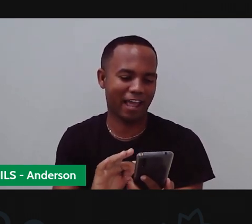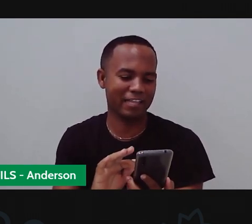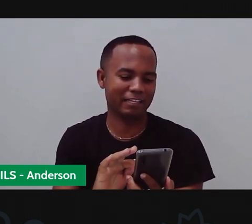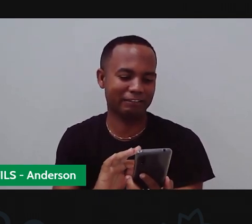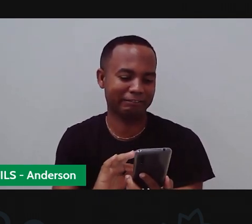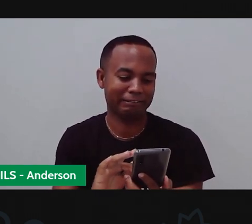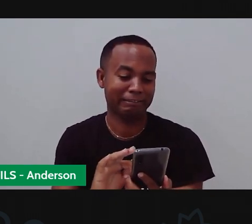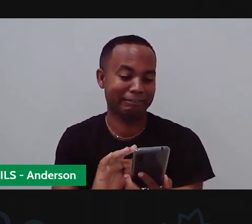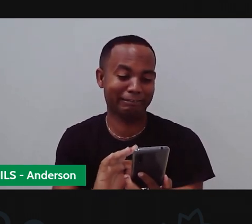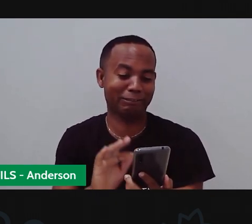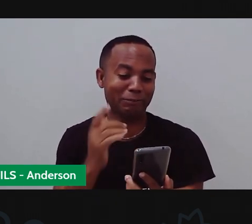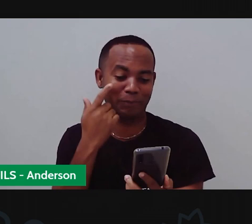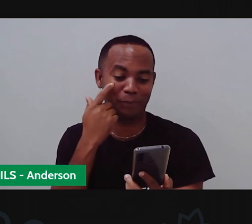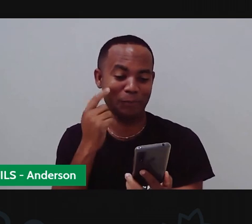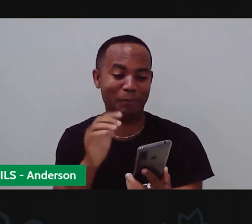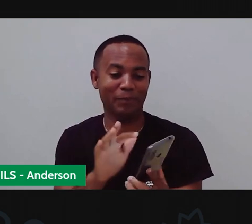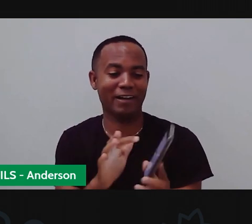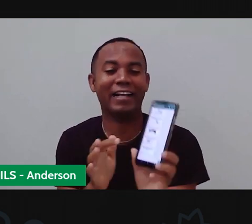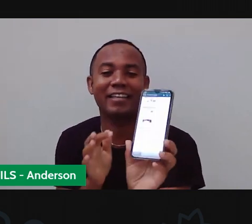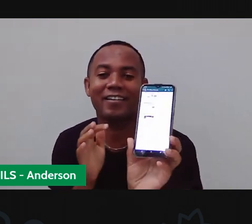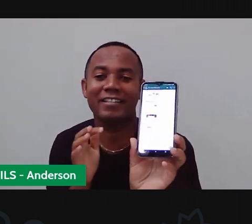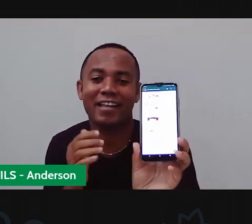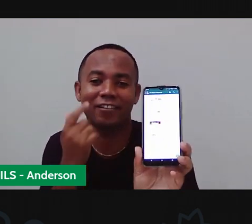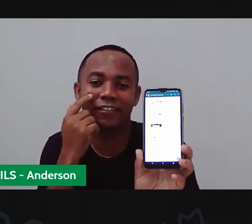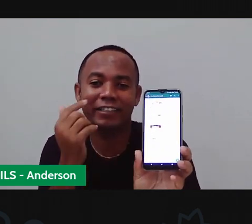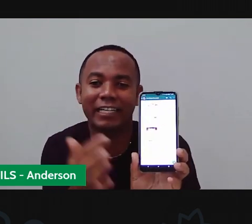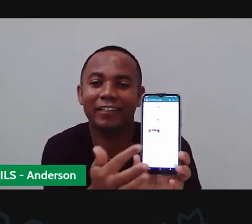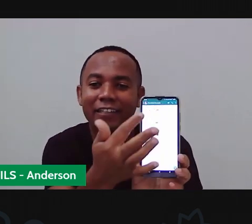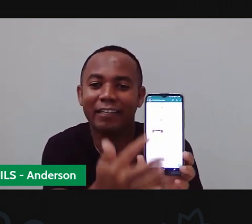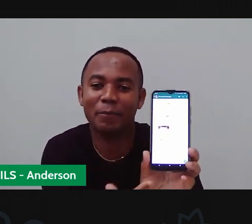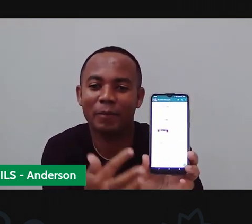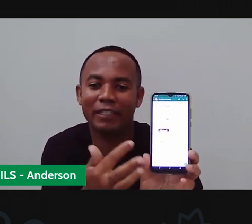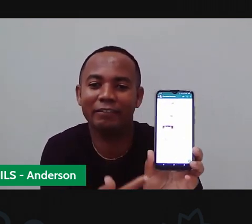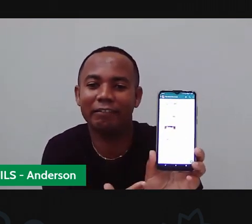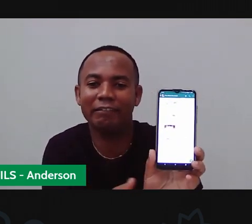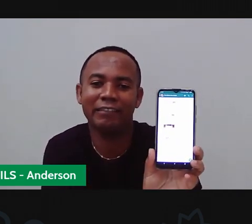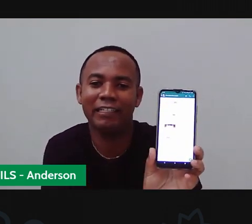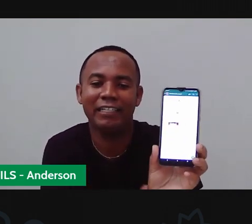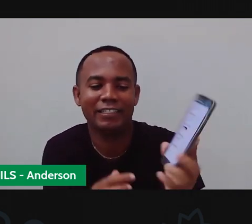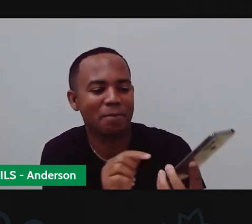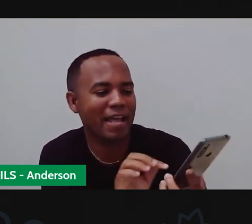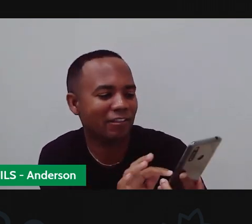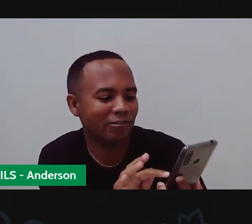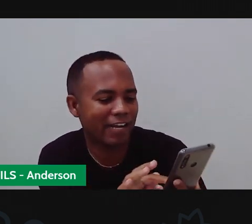Aí, eu tava vendo que ele não tava comigo. Aqui, as aulas eram que ela me mandou.